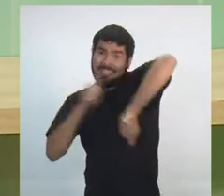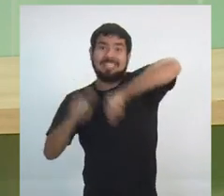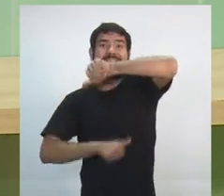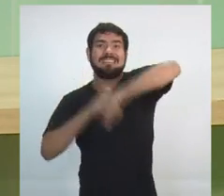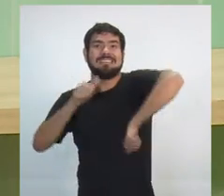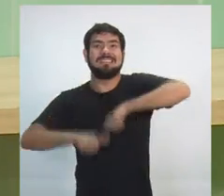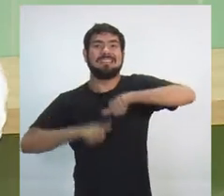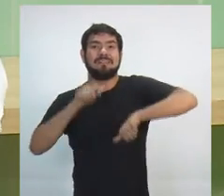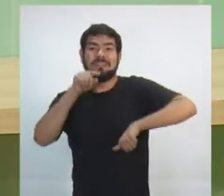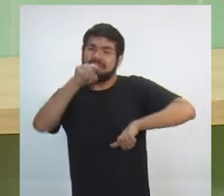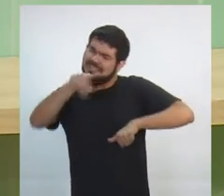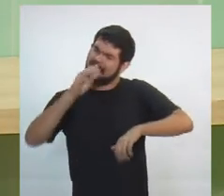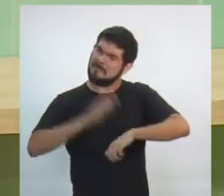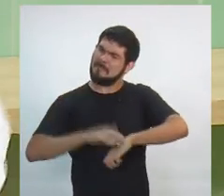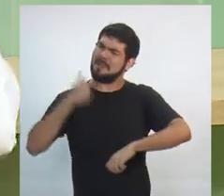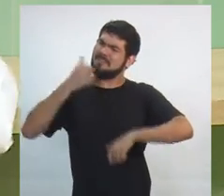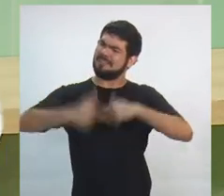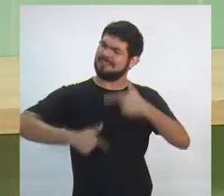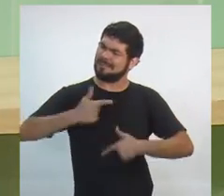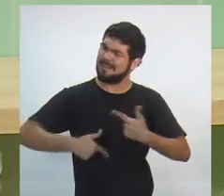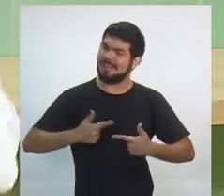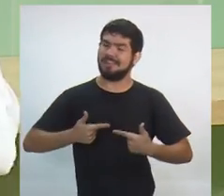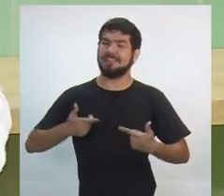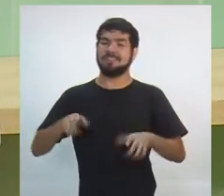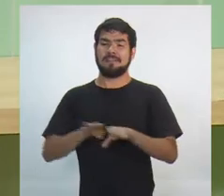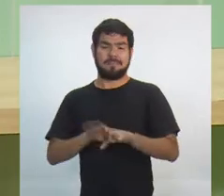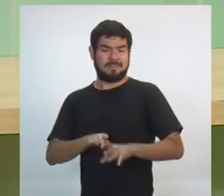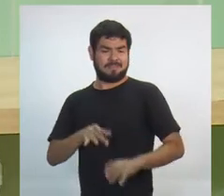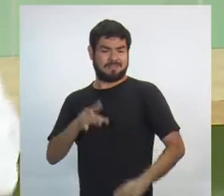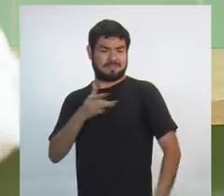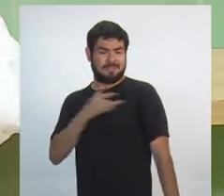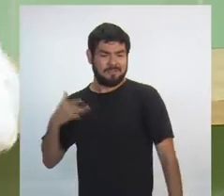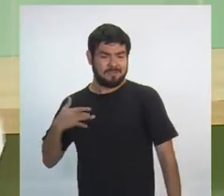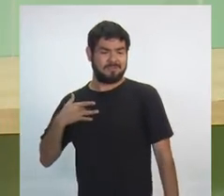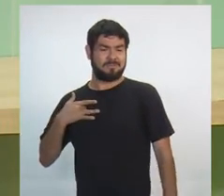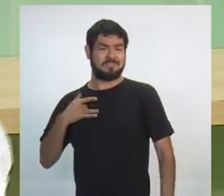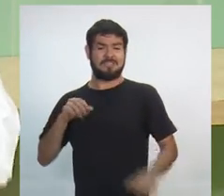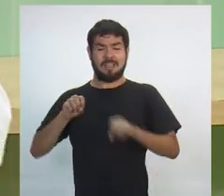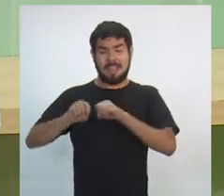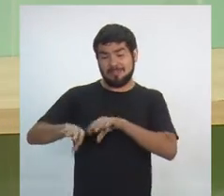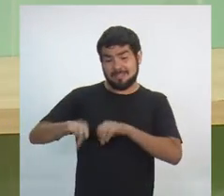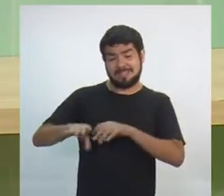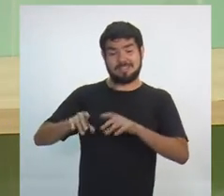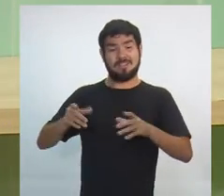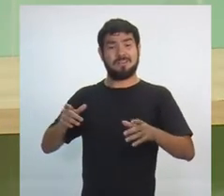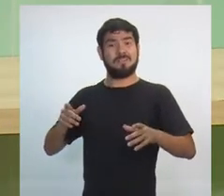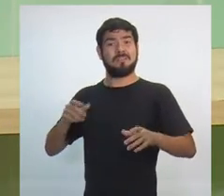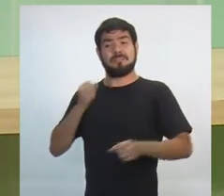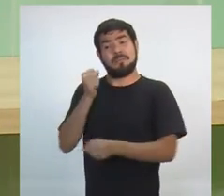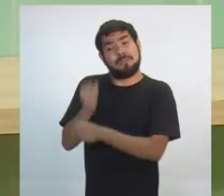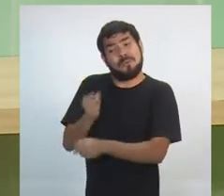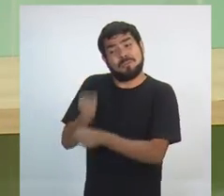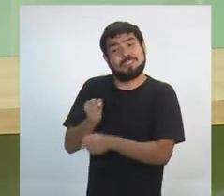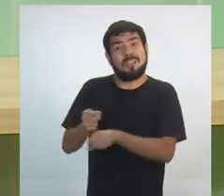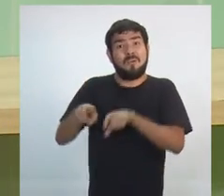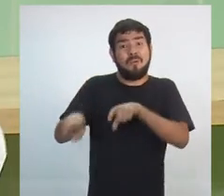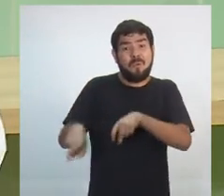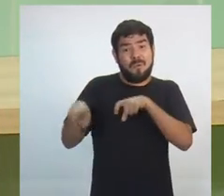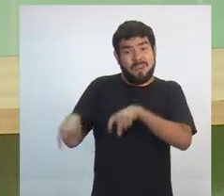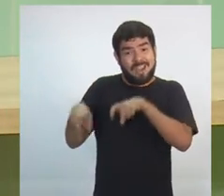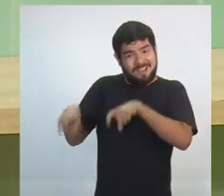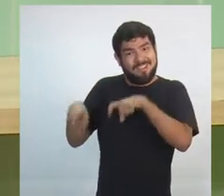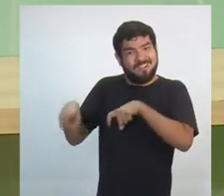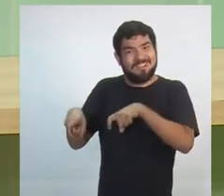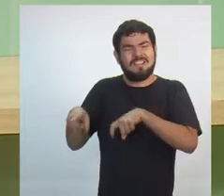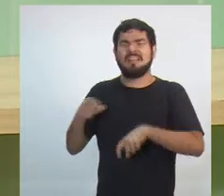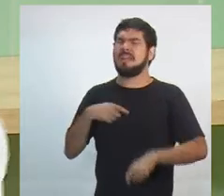possa ter melhores serviços de saúde, de segurança, de educação, de infraestrutura, de produção rural. Eu provei que em